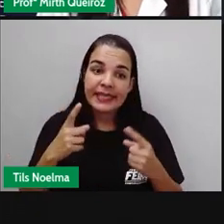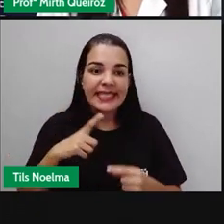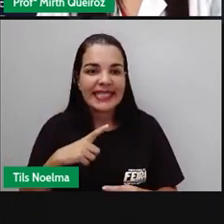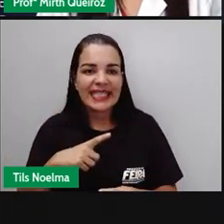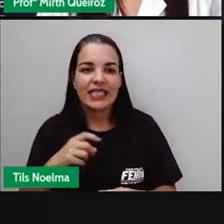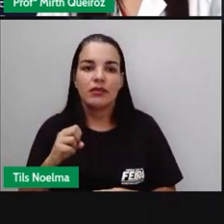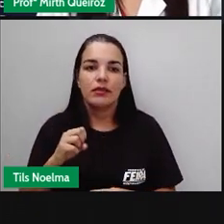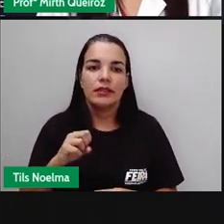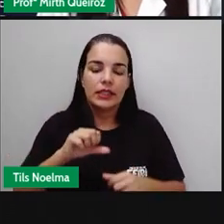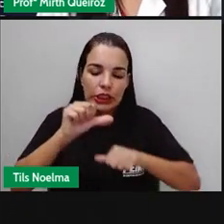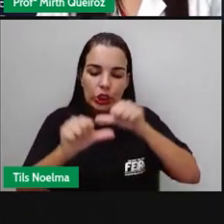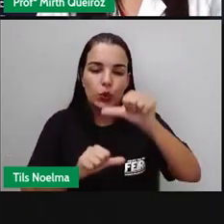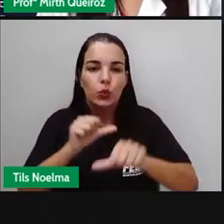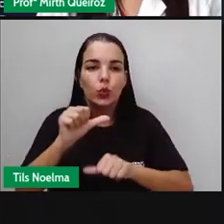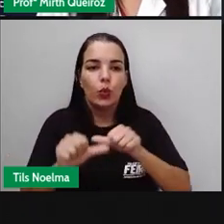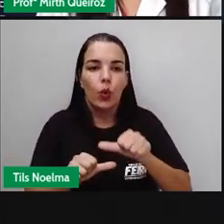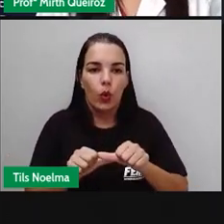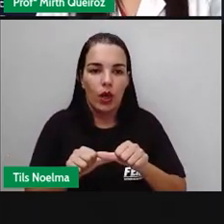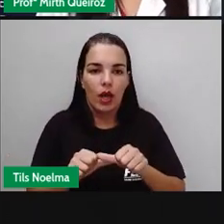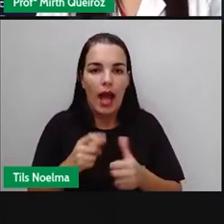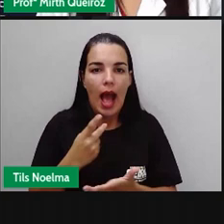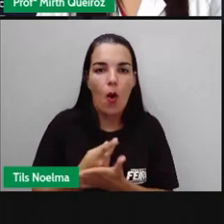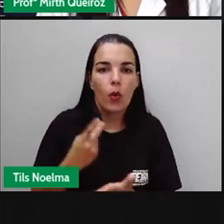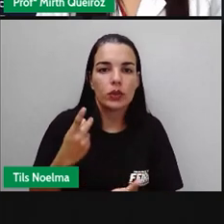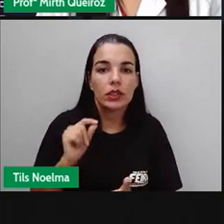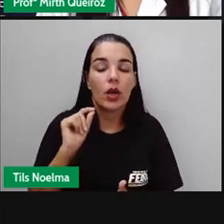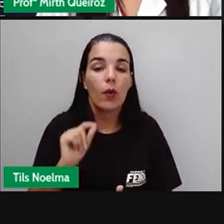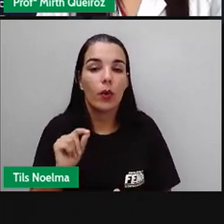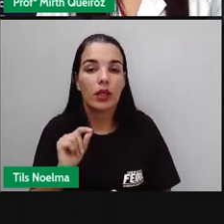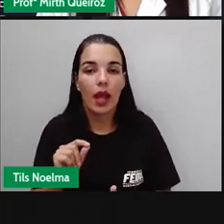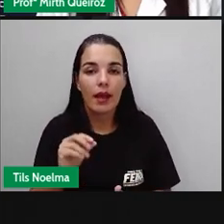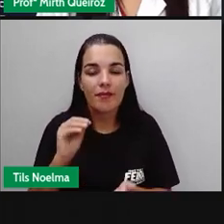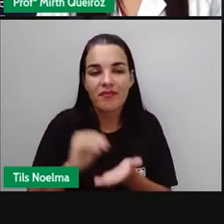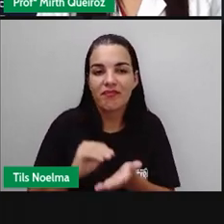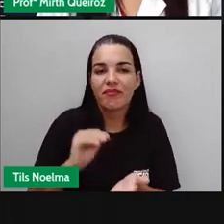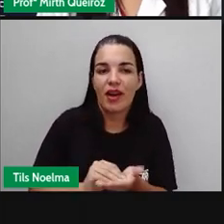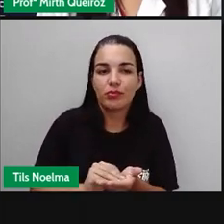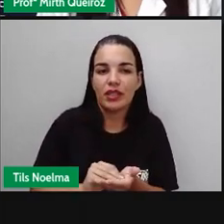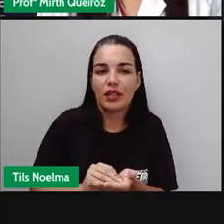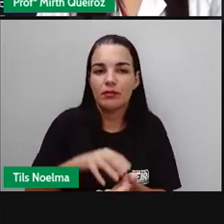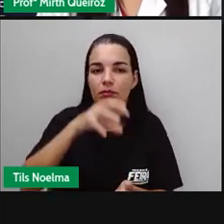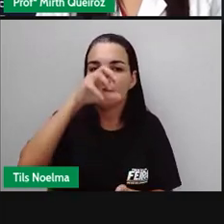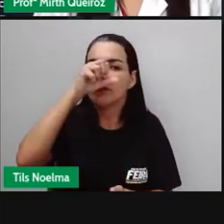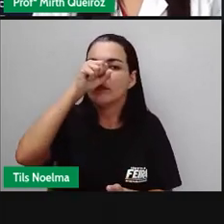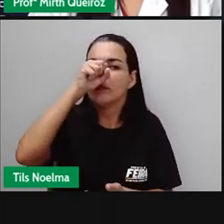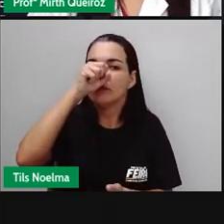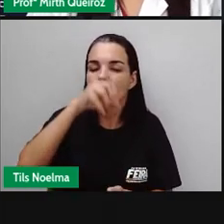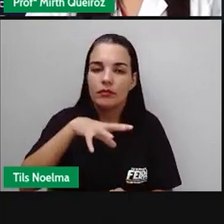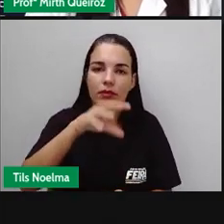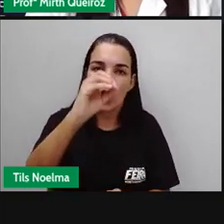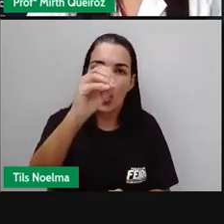essas transformações, elas aconteceram a partir da ausência do oxigênio, né?